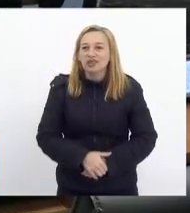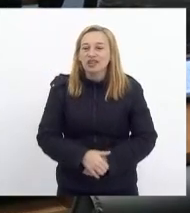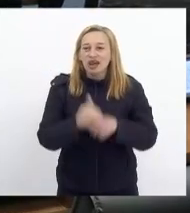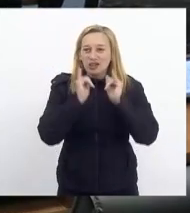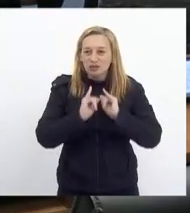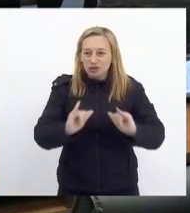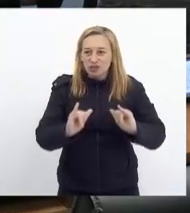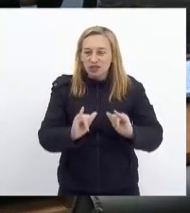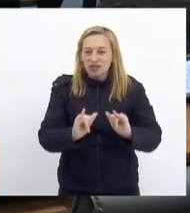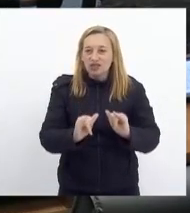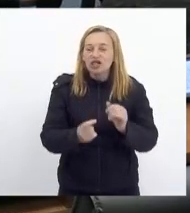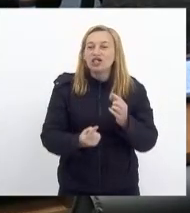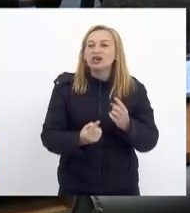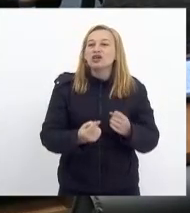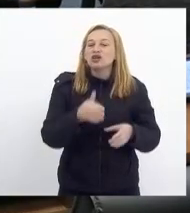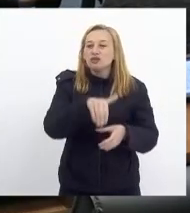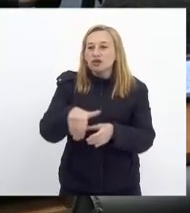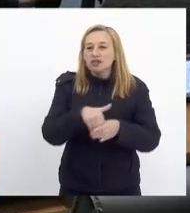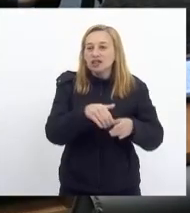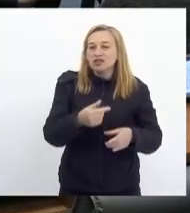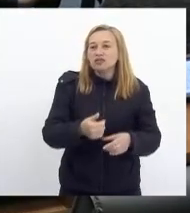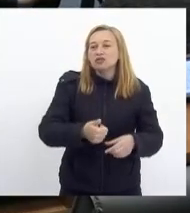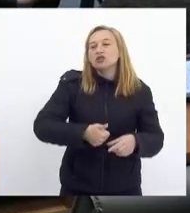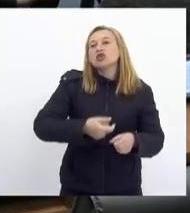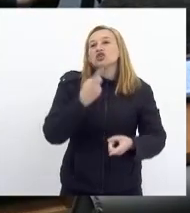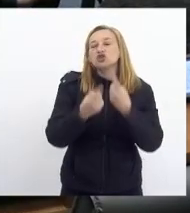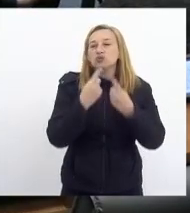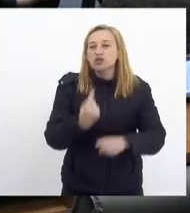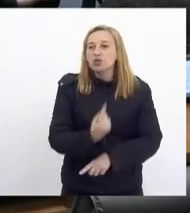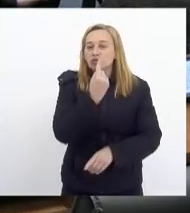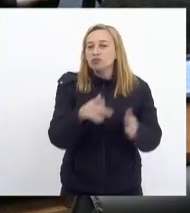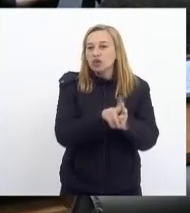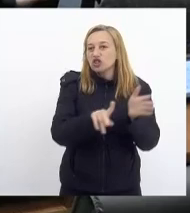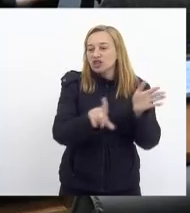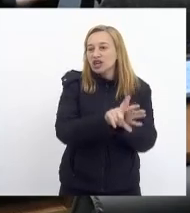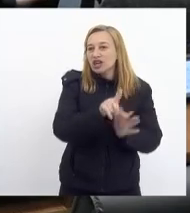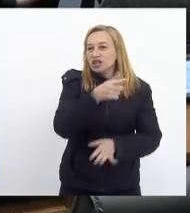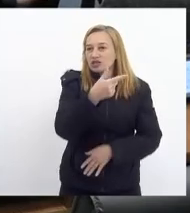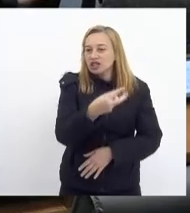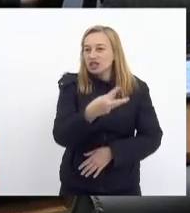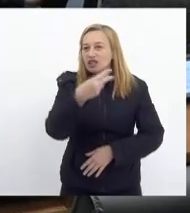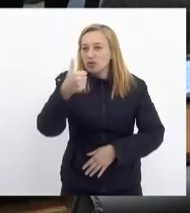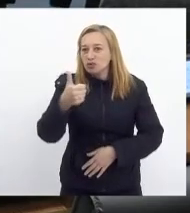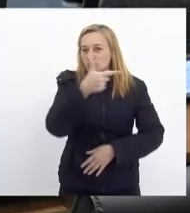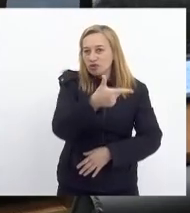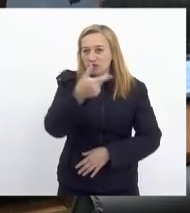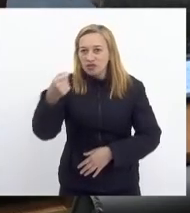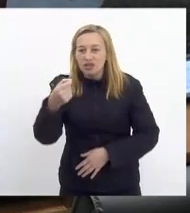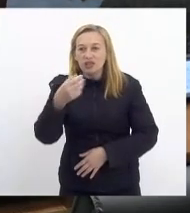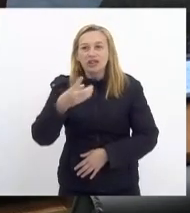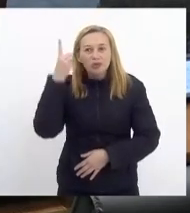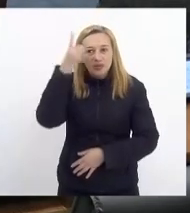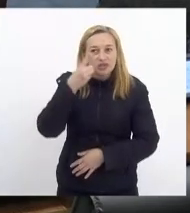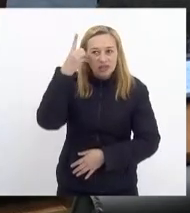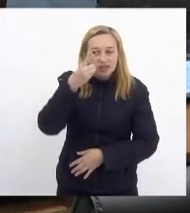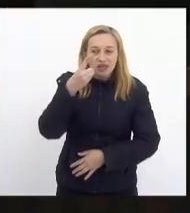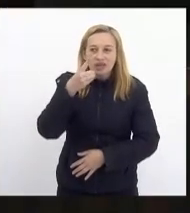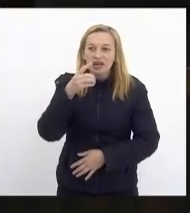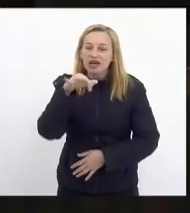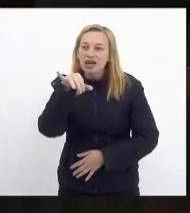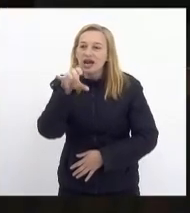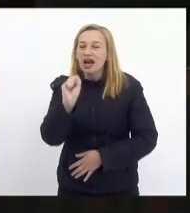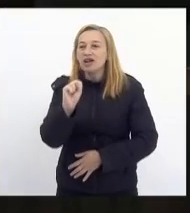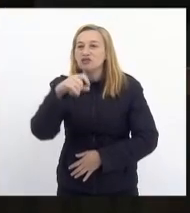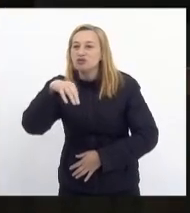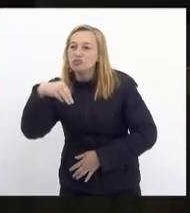Anuncio, em regime de urgência, em votação e discussão única, projeto de lei número 31-20-2020, de autoria do deputado Carlos Mink, que